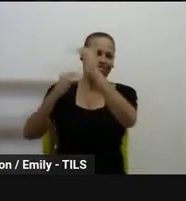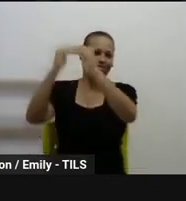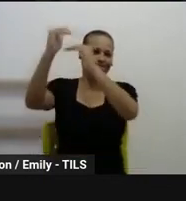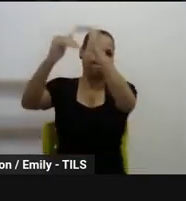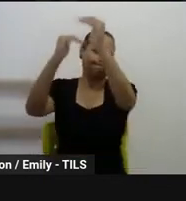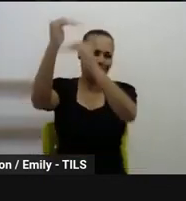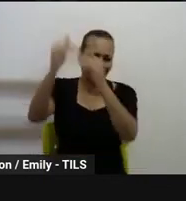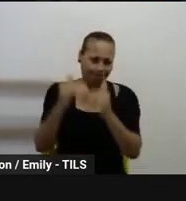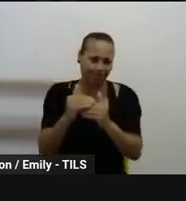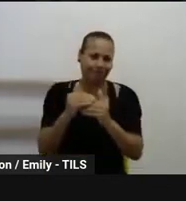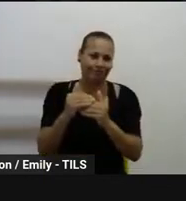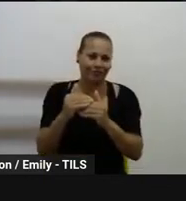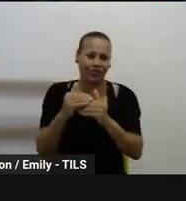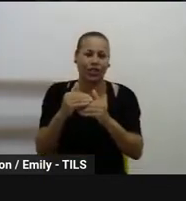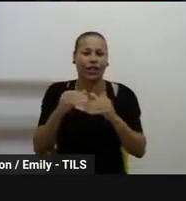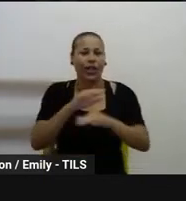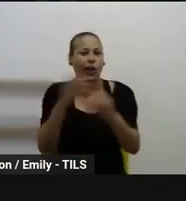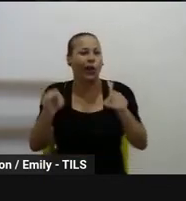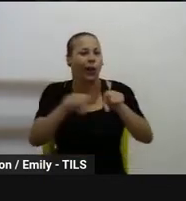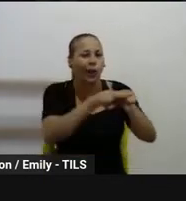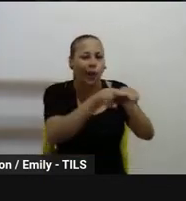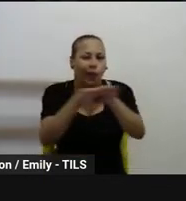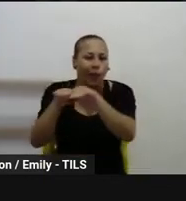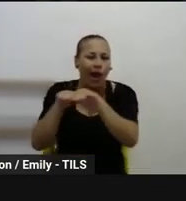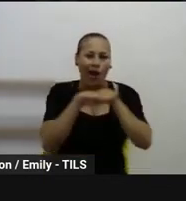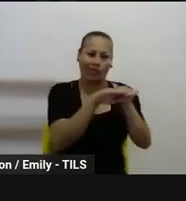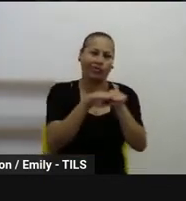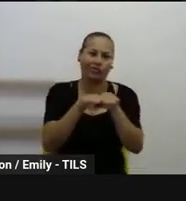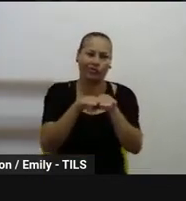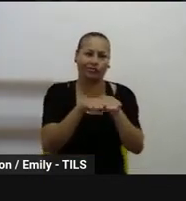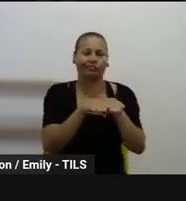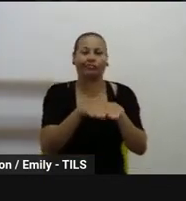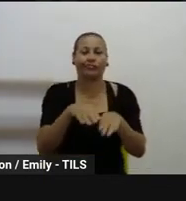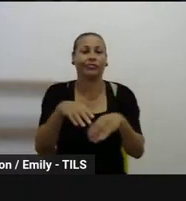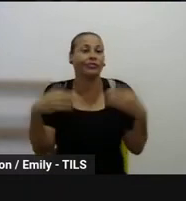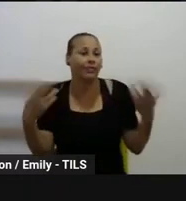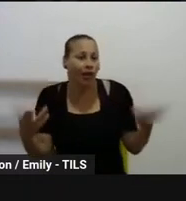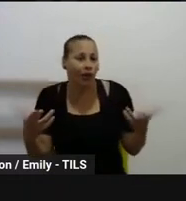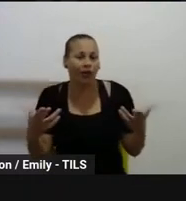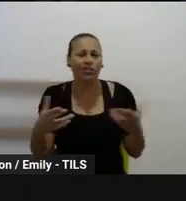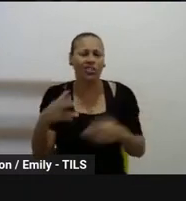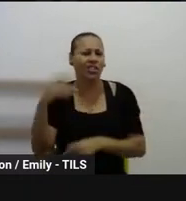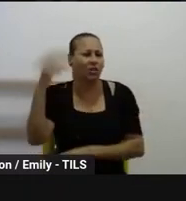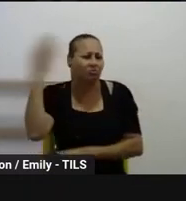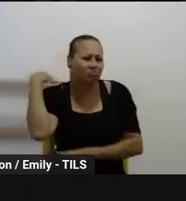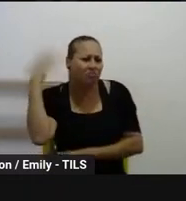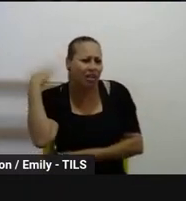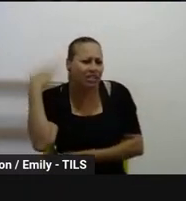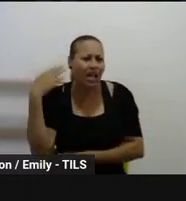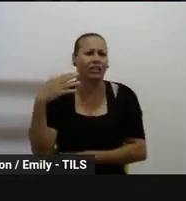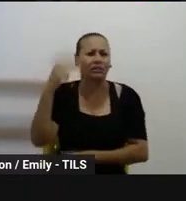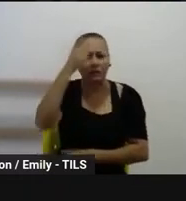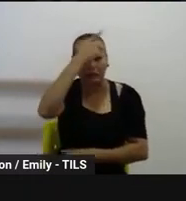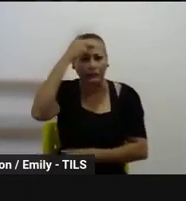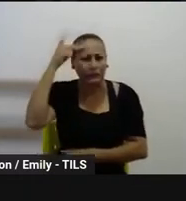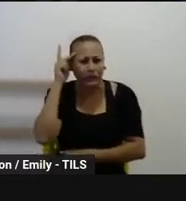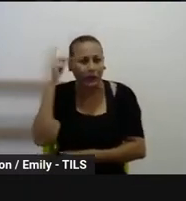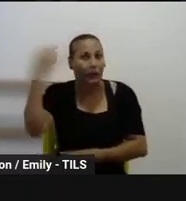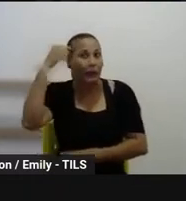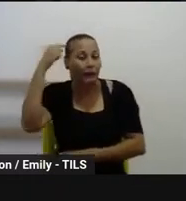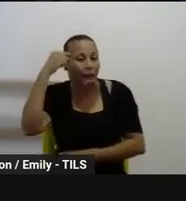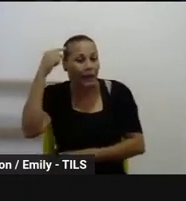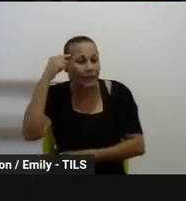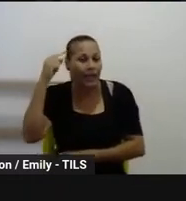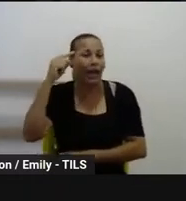substantiva por parte de grupos vulneráveis, como as minorias étnicas e raciais, as mulheres, entre